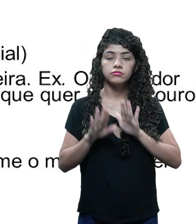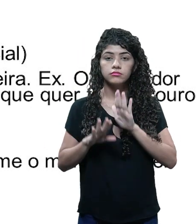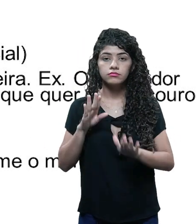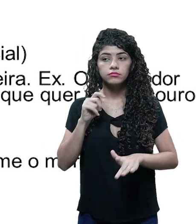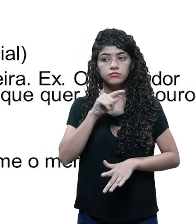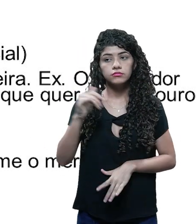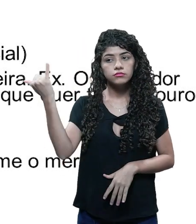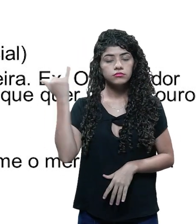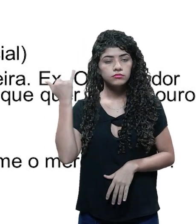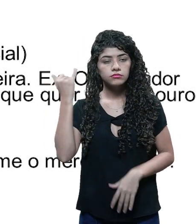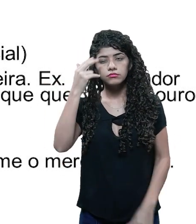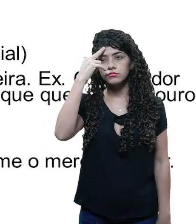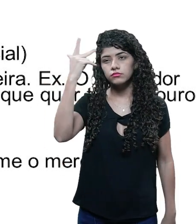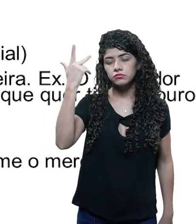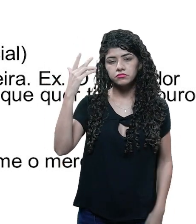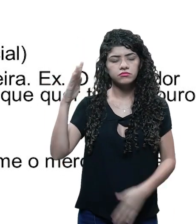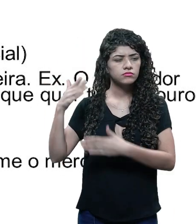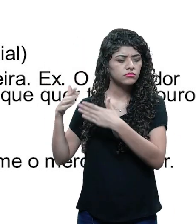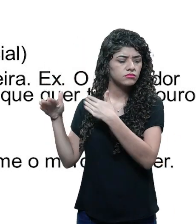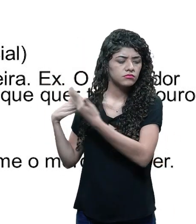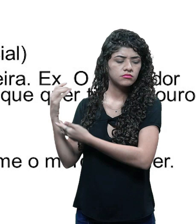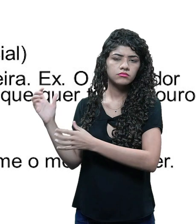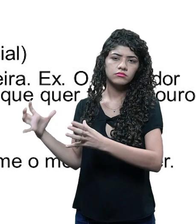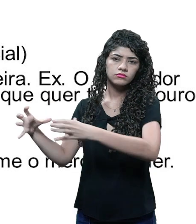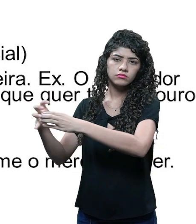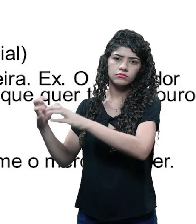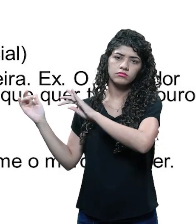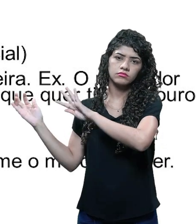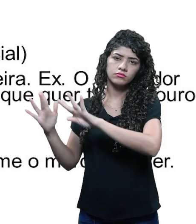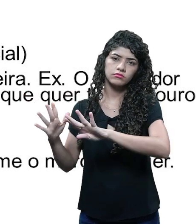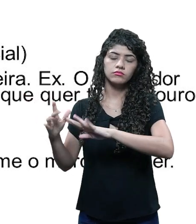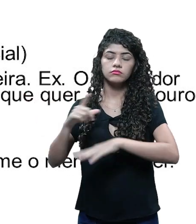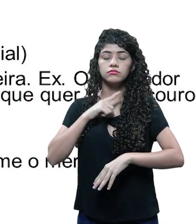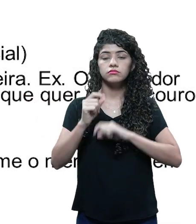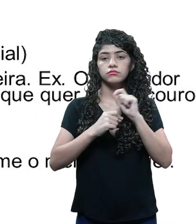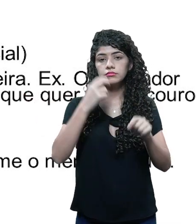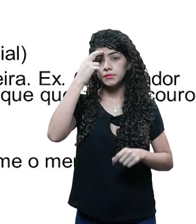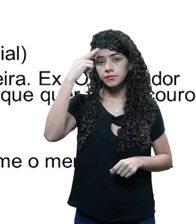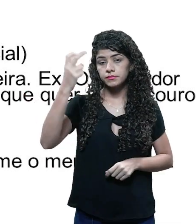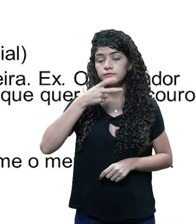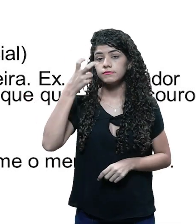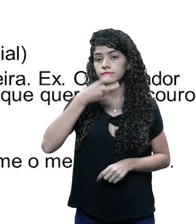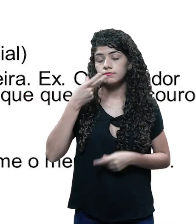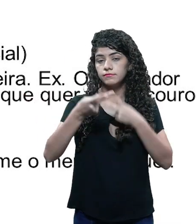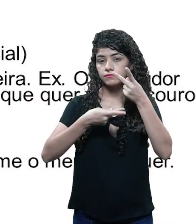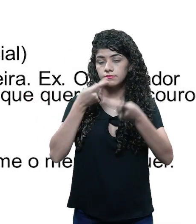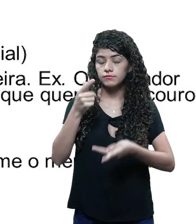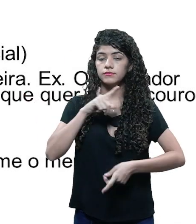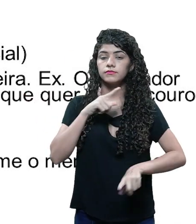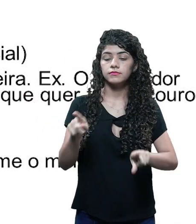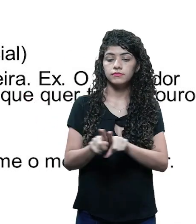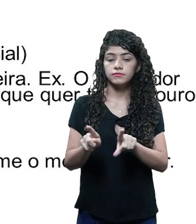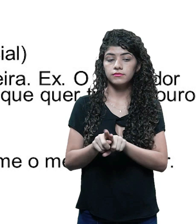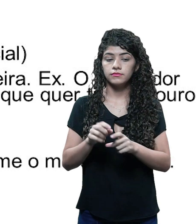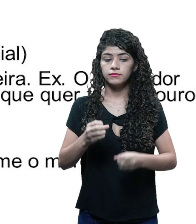Às vezes você escuta uma história, assim, aleatória, numa multidão, e isso, essa história verbalizada, também